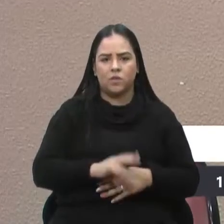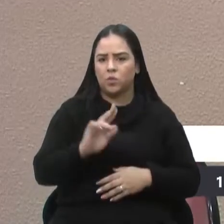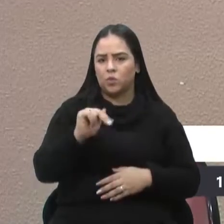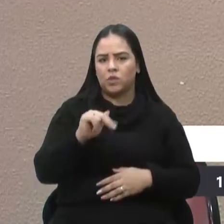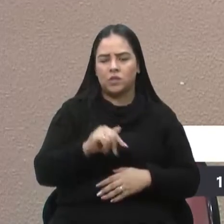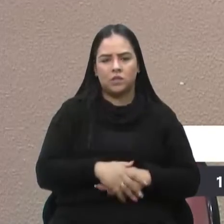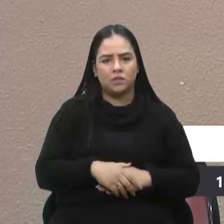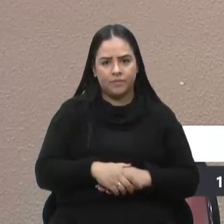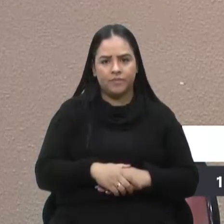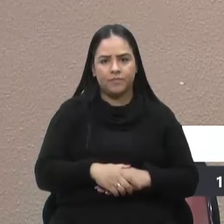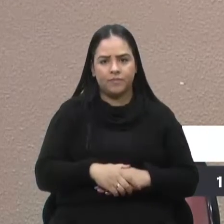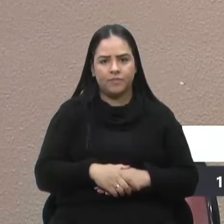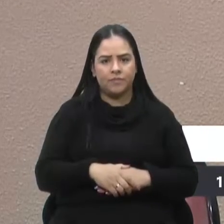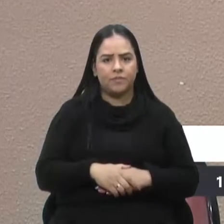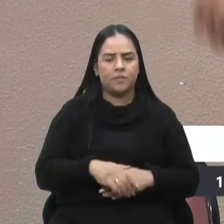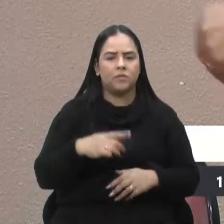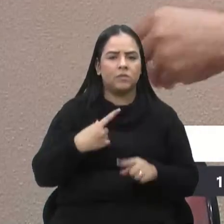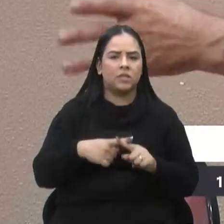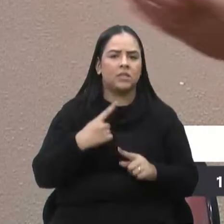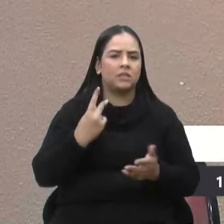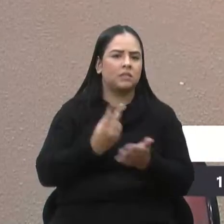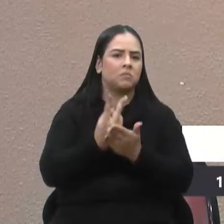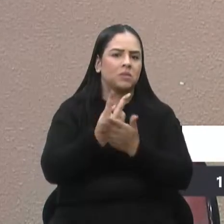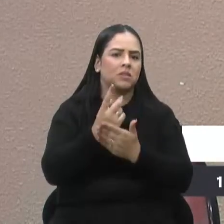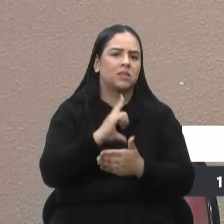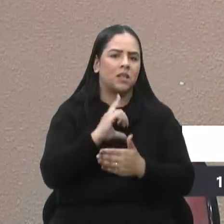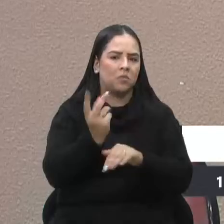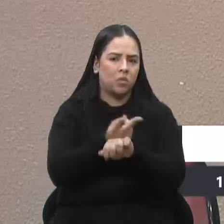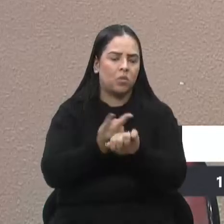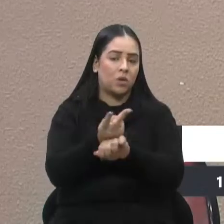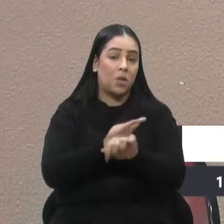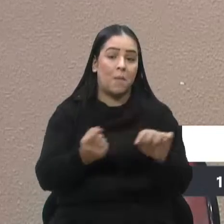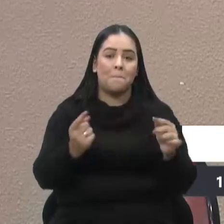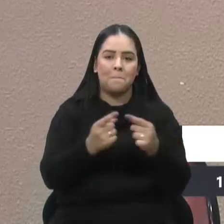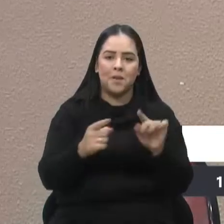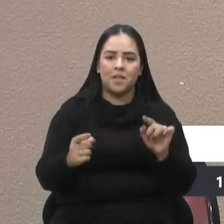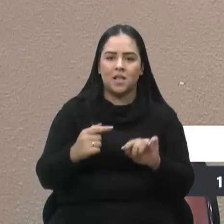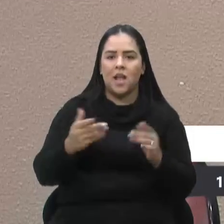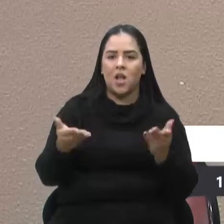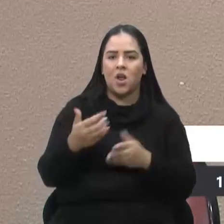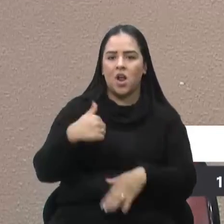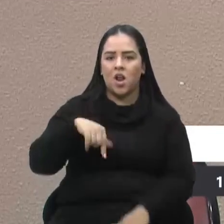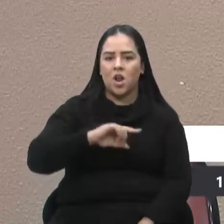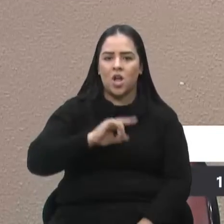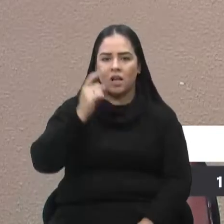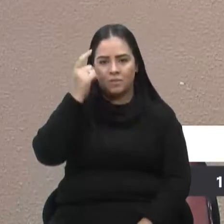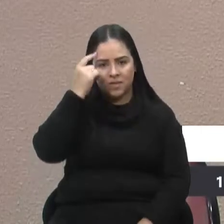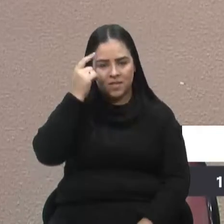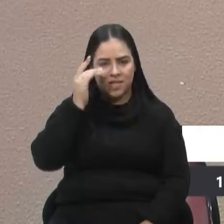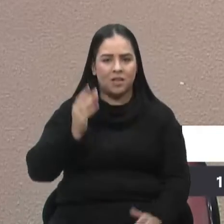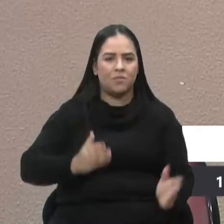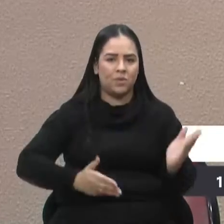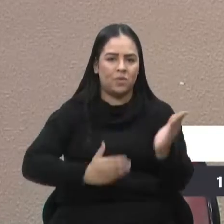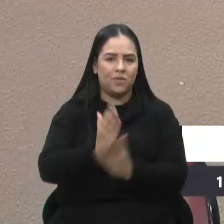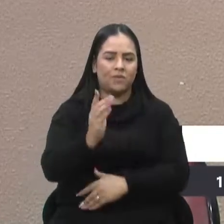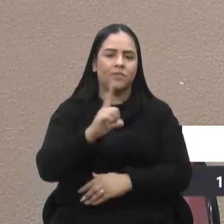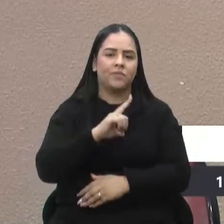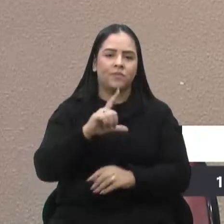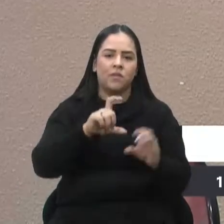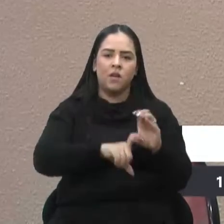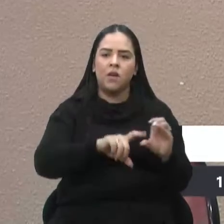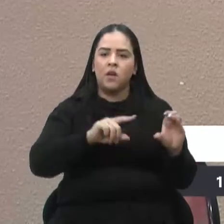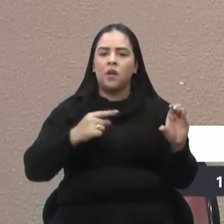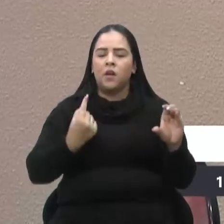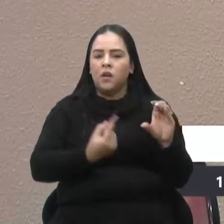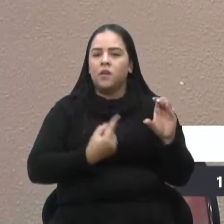Estamos reconhecendo sempre, estamos sempre atrás. Agora, vamos repensar, gente. Aprovemos, tem autonomia. Agora, vamos